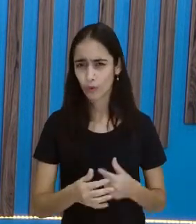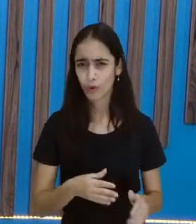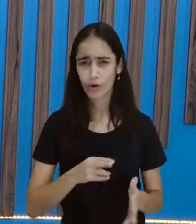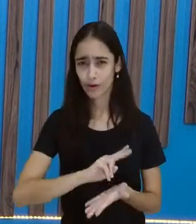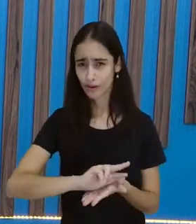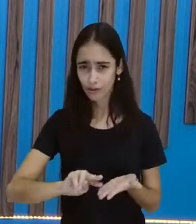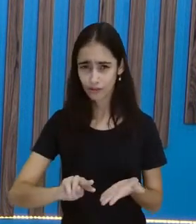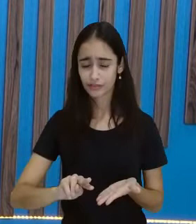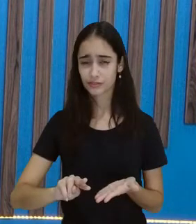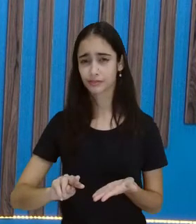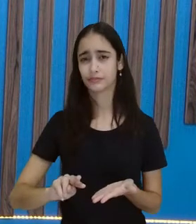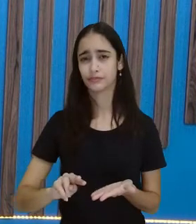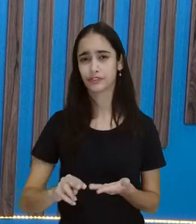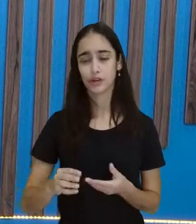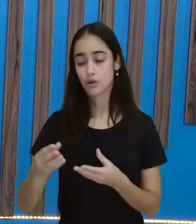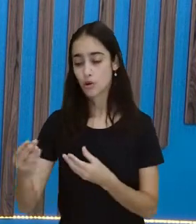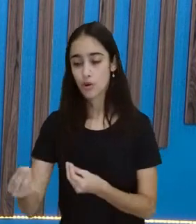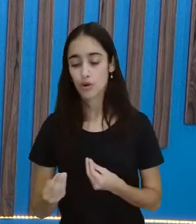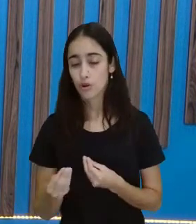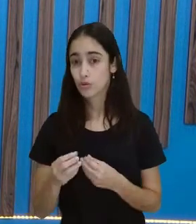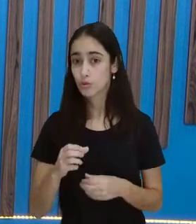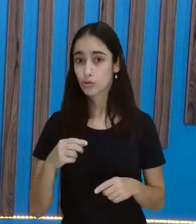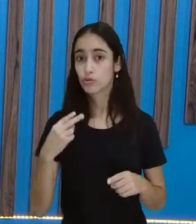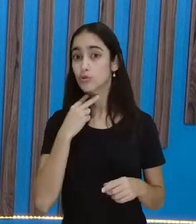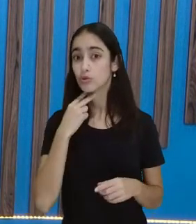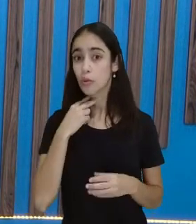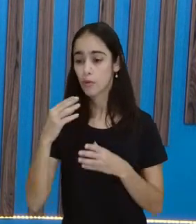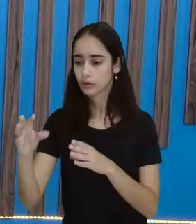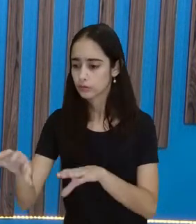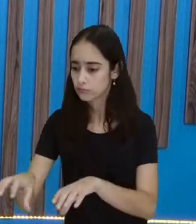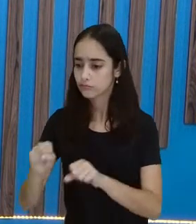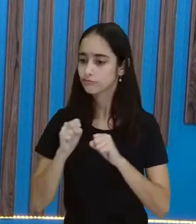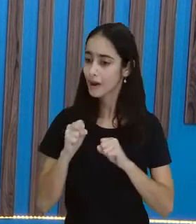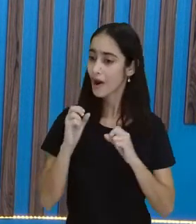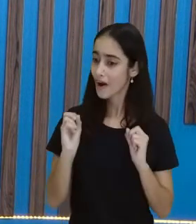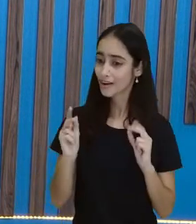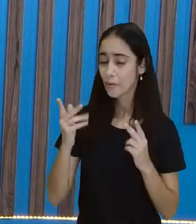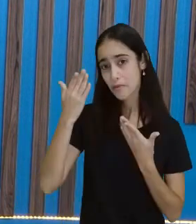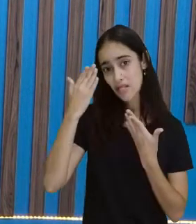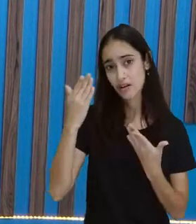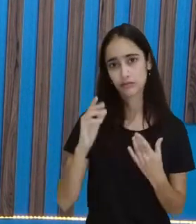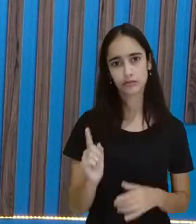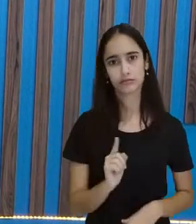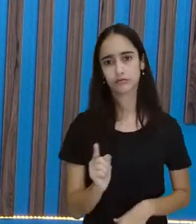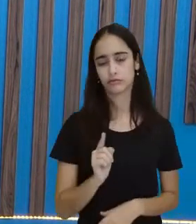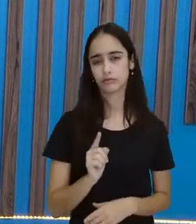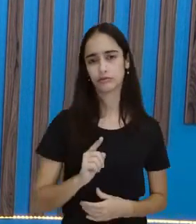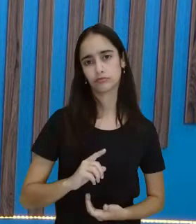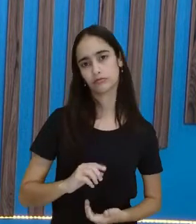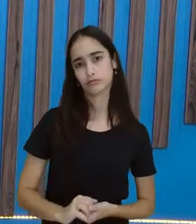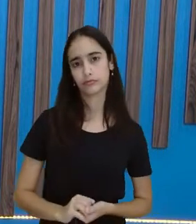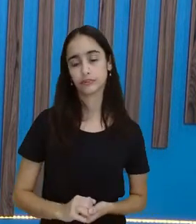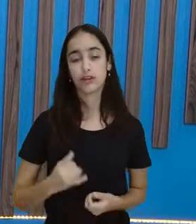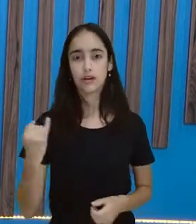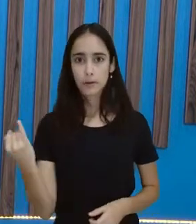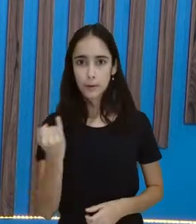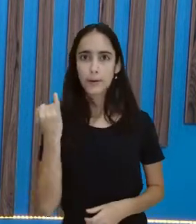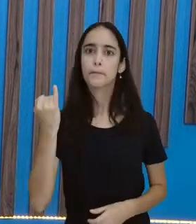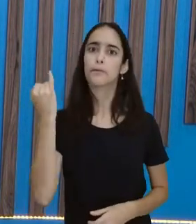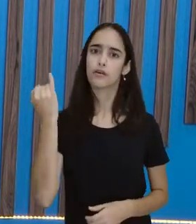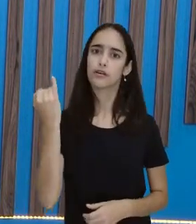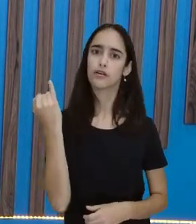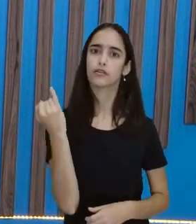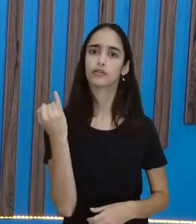pode ter alguma coisa que faça mal para a gente. Certo, gente? Então, é muito importante isso.